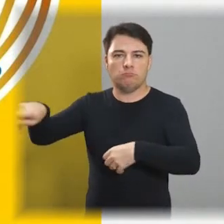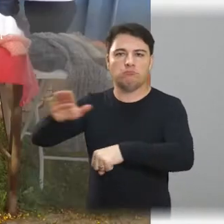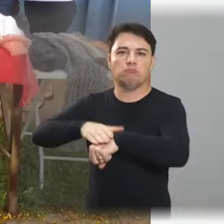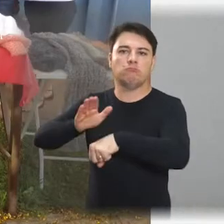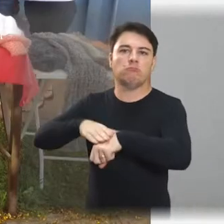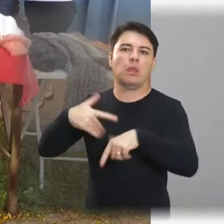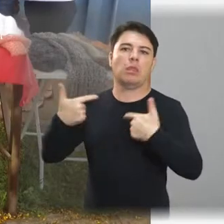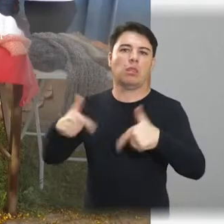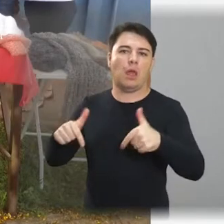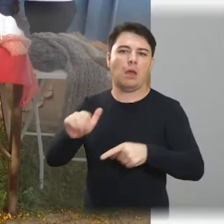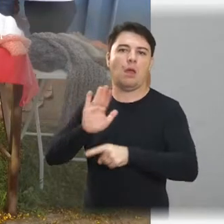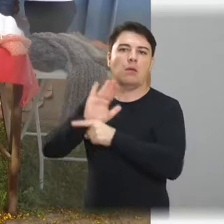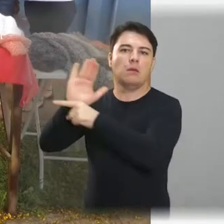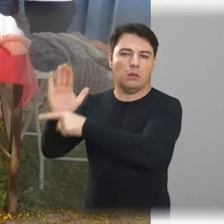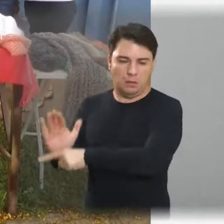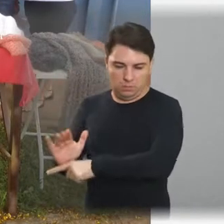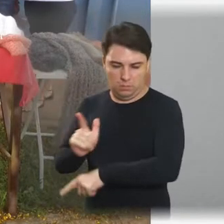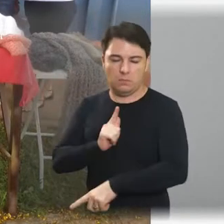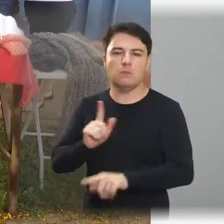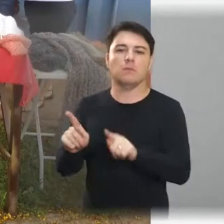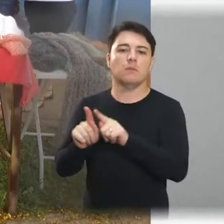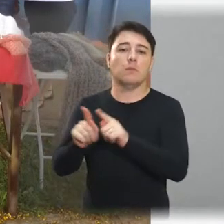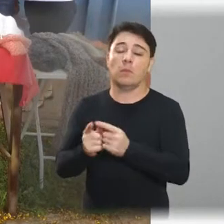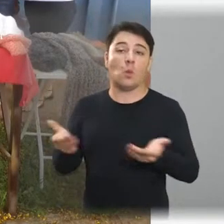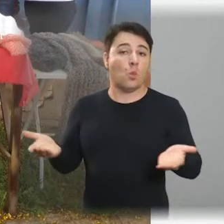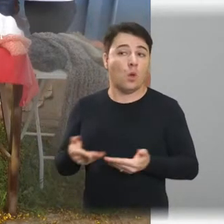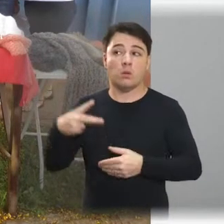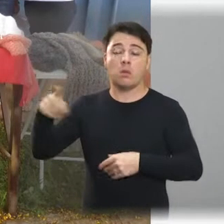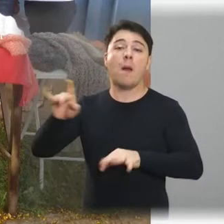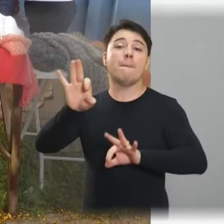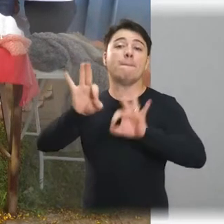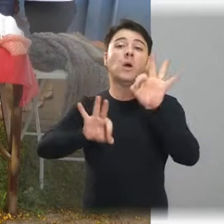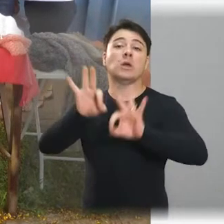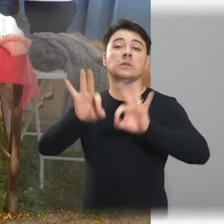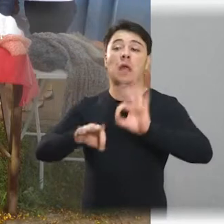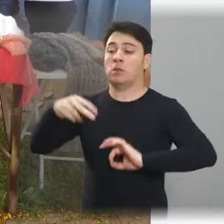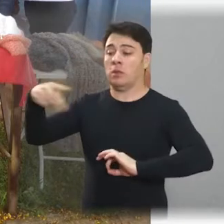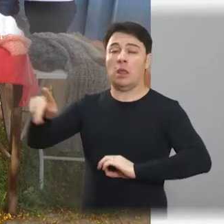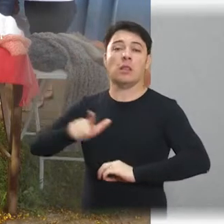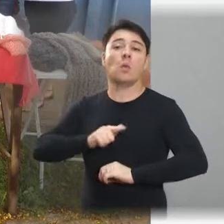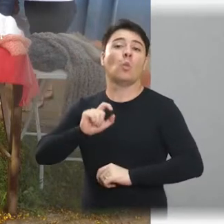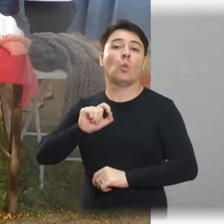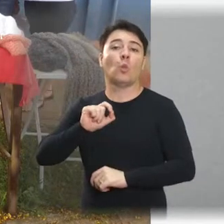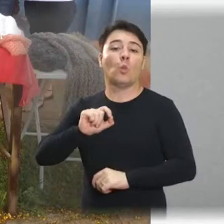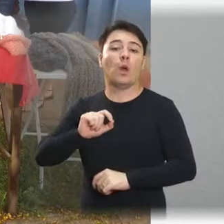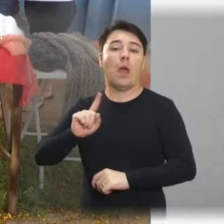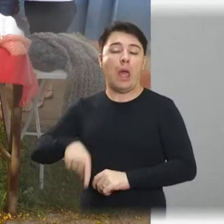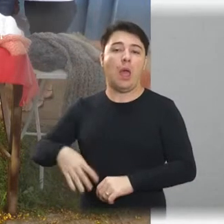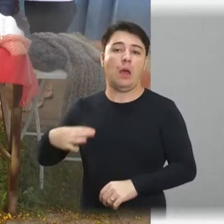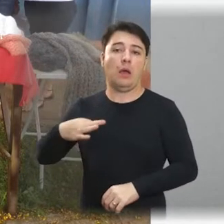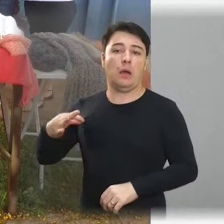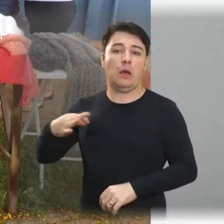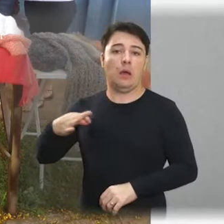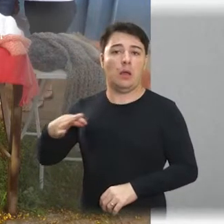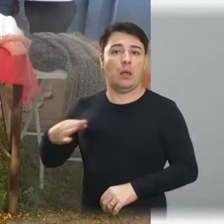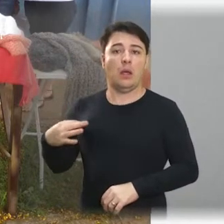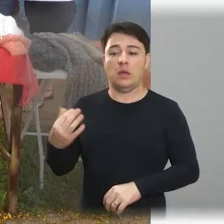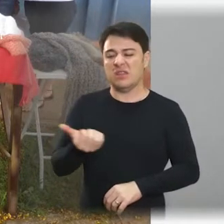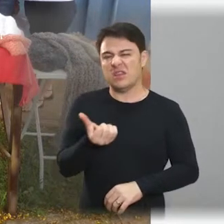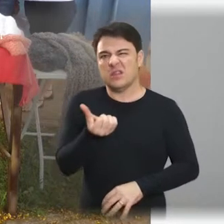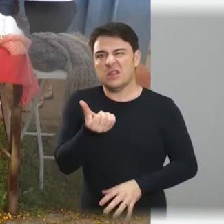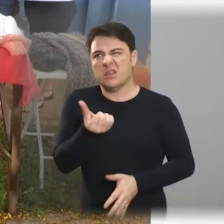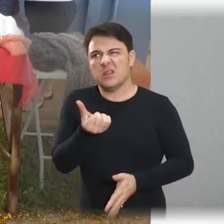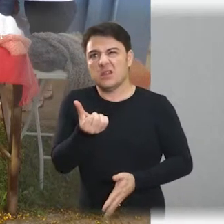trabalho, apoia o pessoal lá. Hoje o projeto conta com um voluntariado de 60